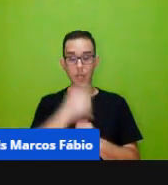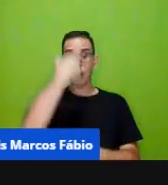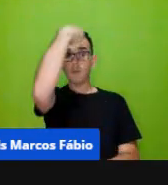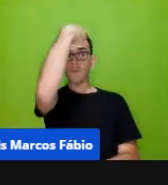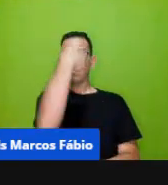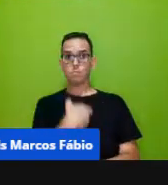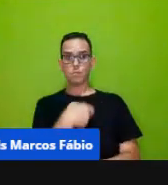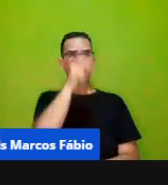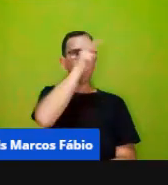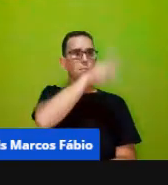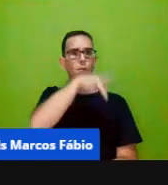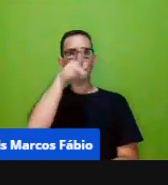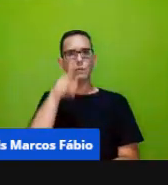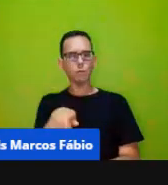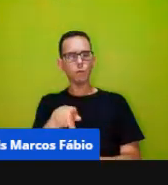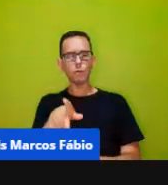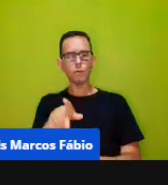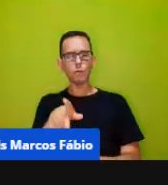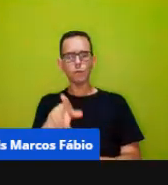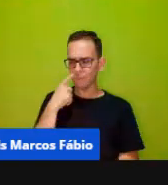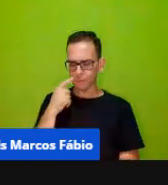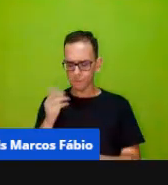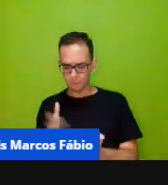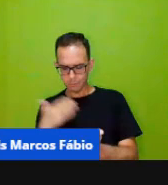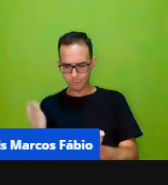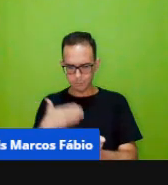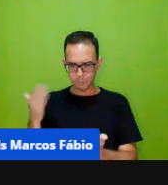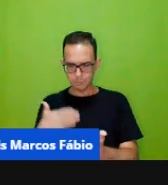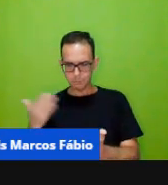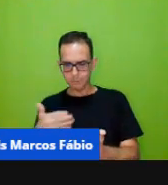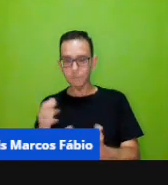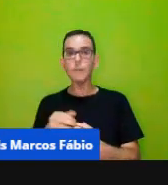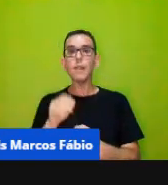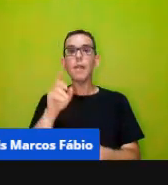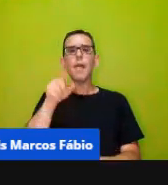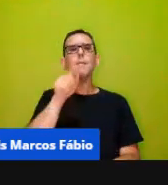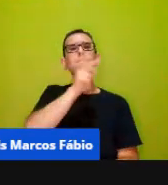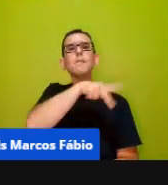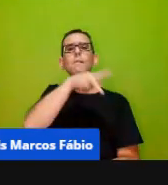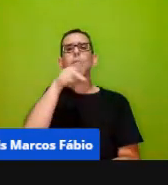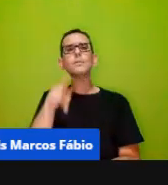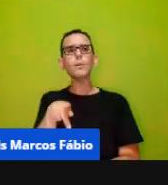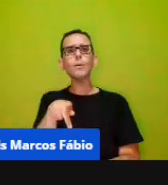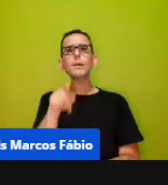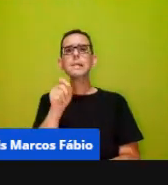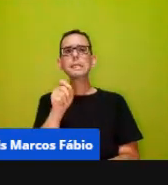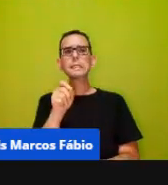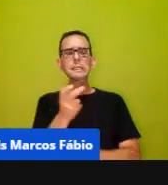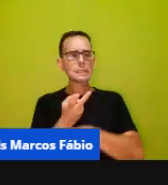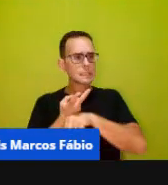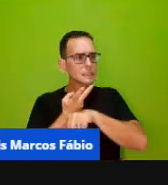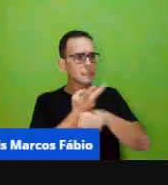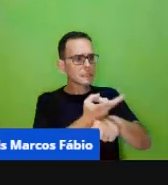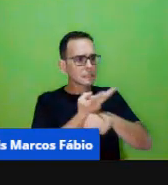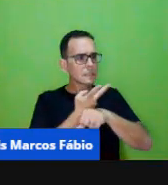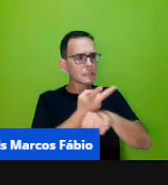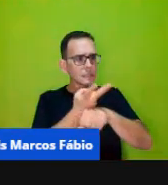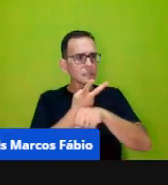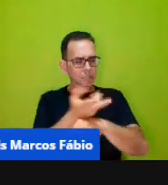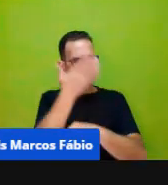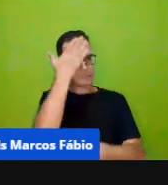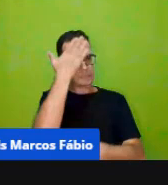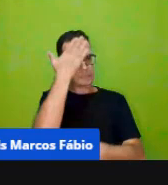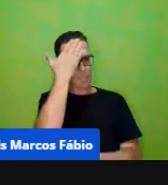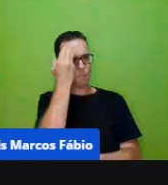é, deixa eu só verificar aqui, é um professor que ele busca, então, estruturar o seu trabalho,